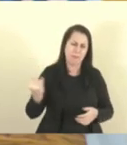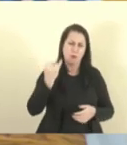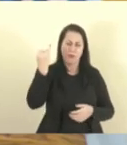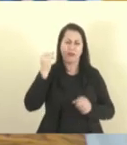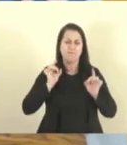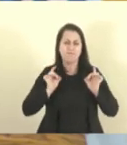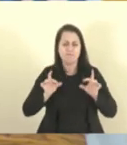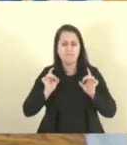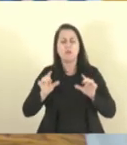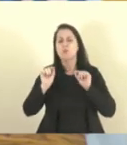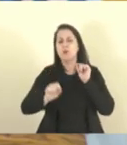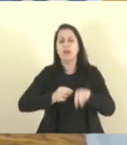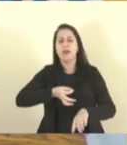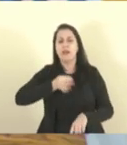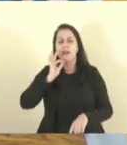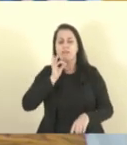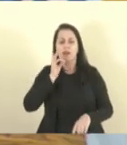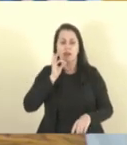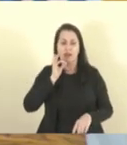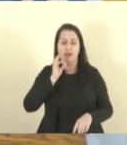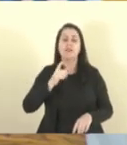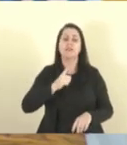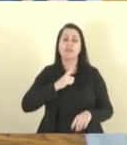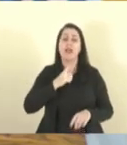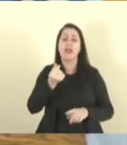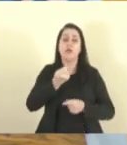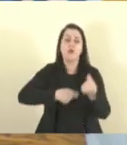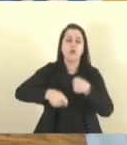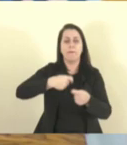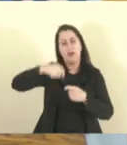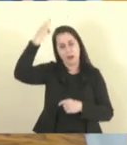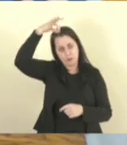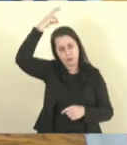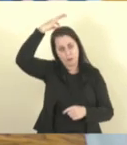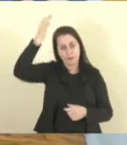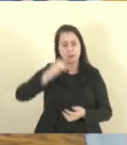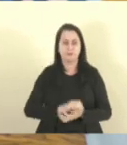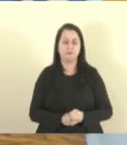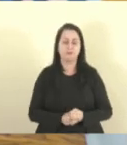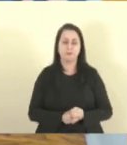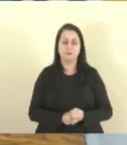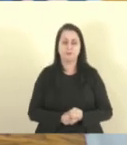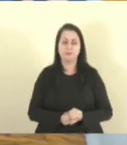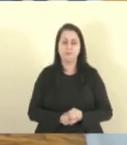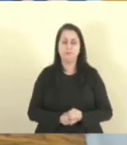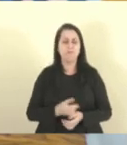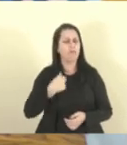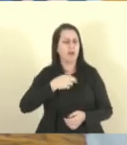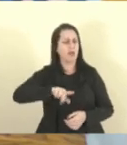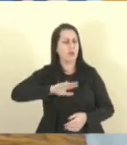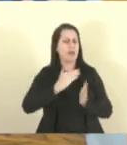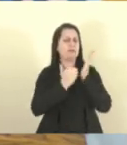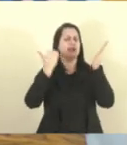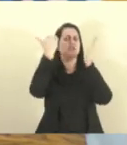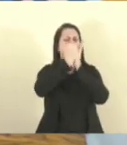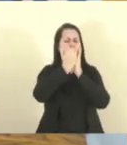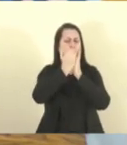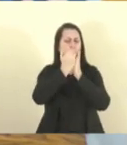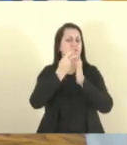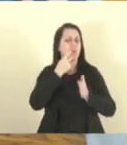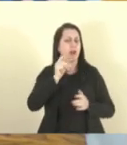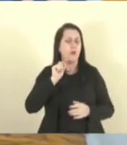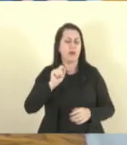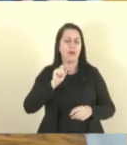que o café desempenha na economia capixaba. Não é exagero afirmar que a cafeicultura